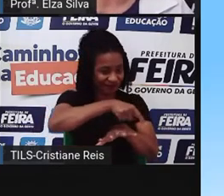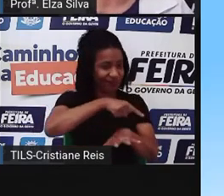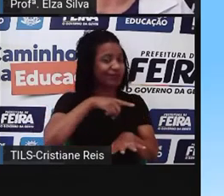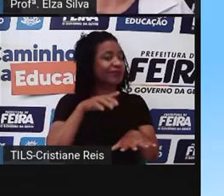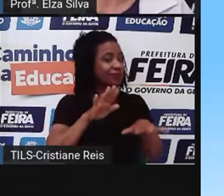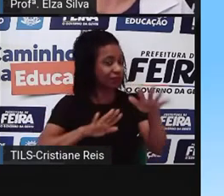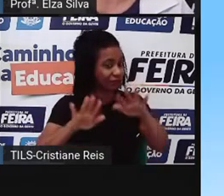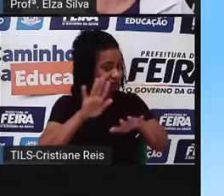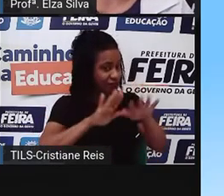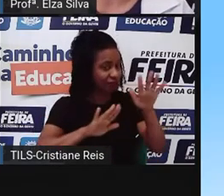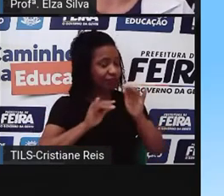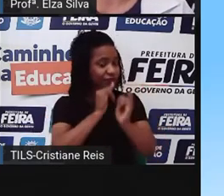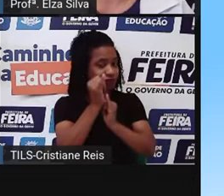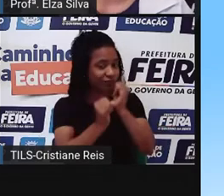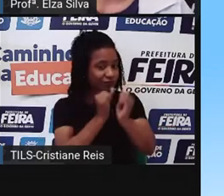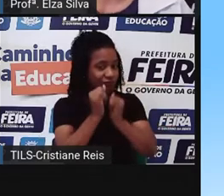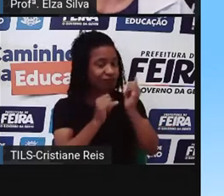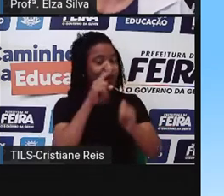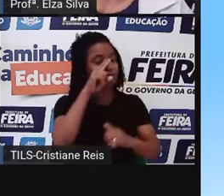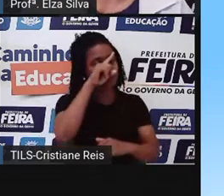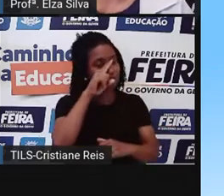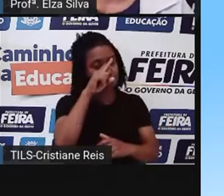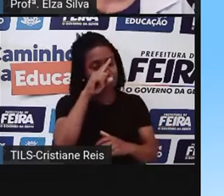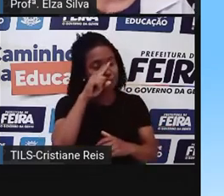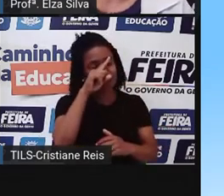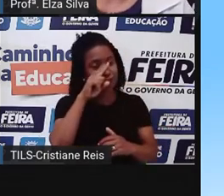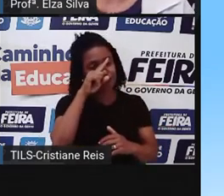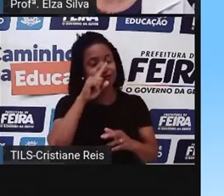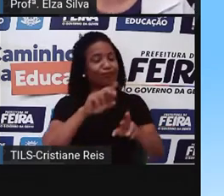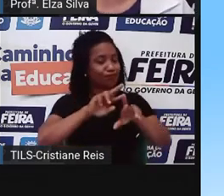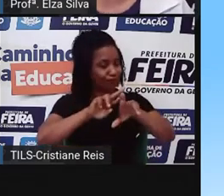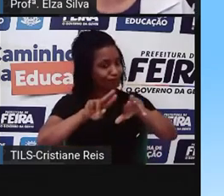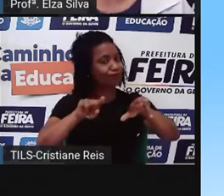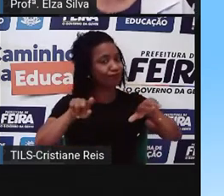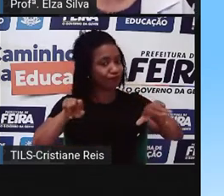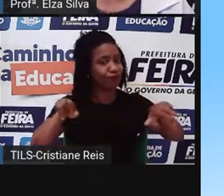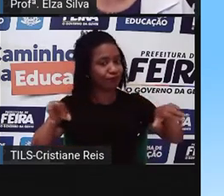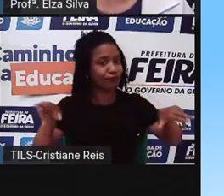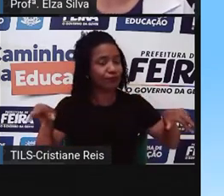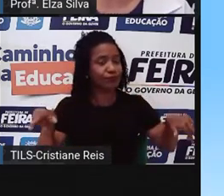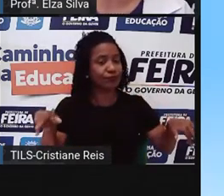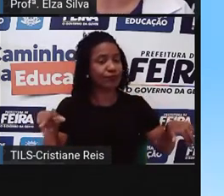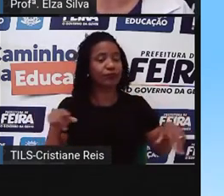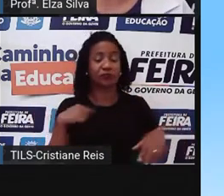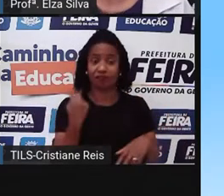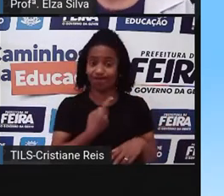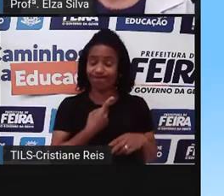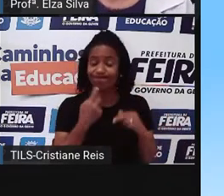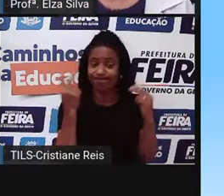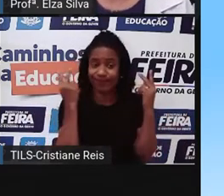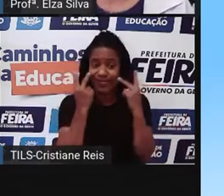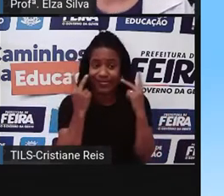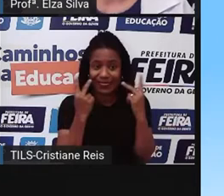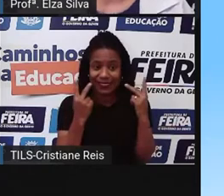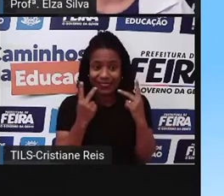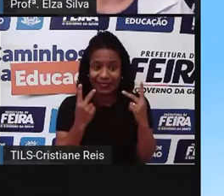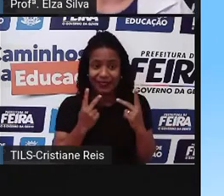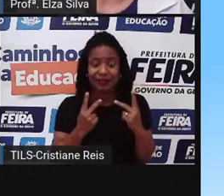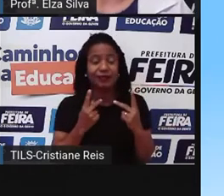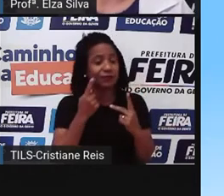oferece, nos coloca, né? Diante de situações, às vezes, até constrangedoras. Então,